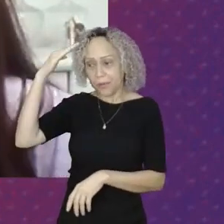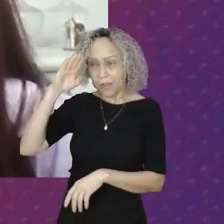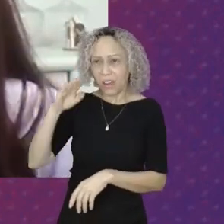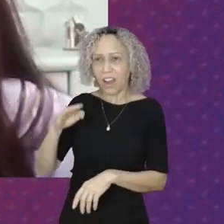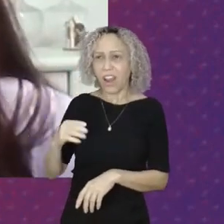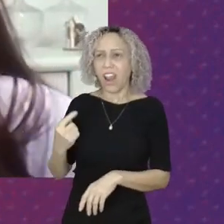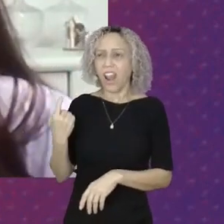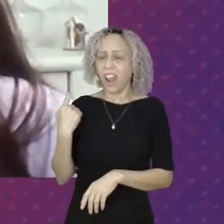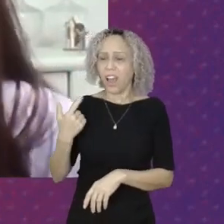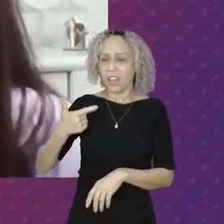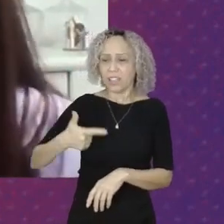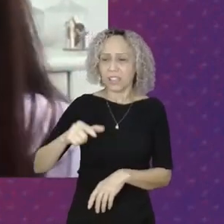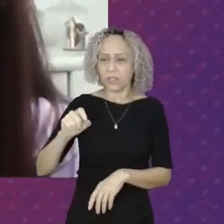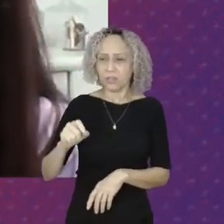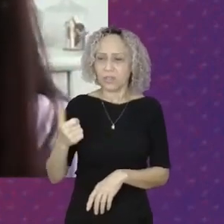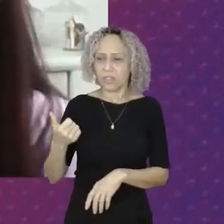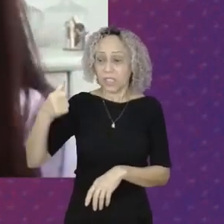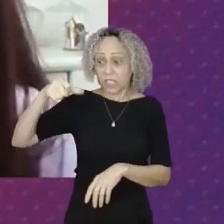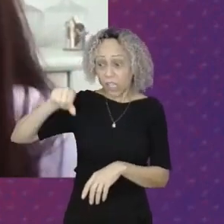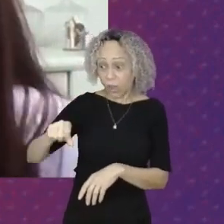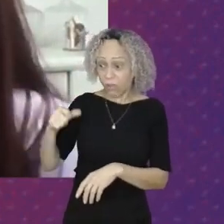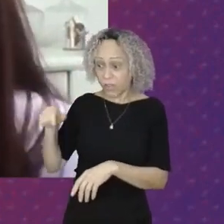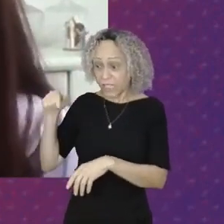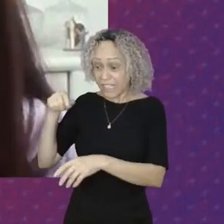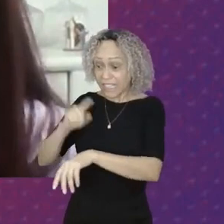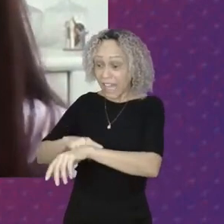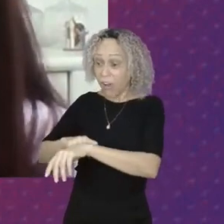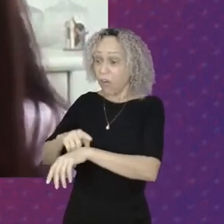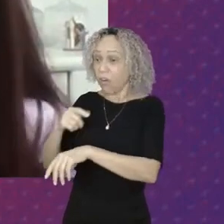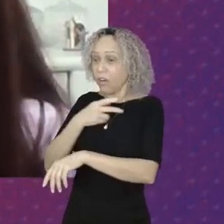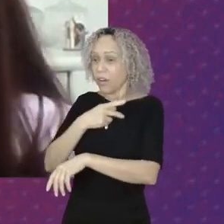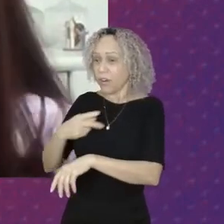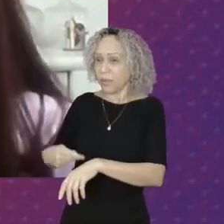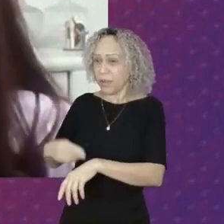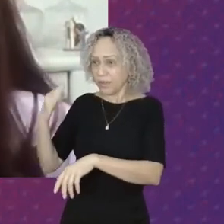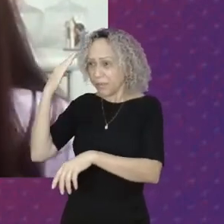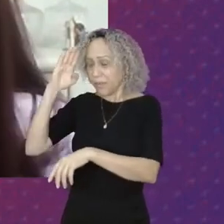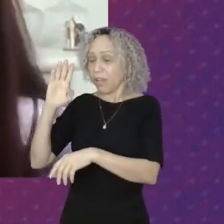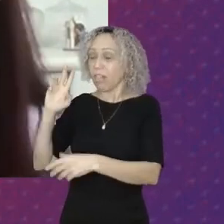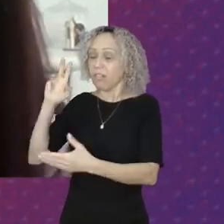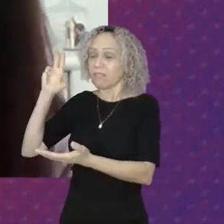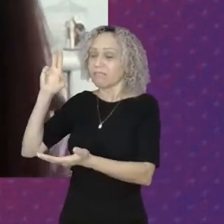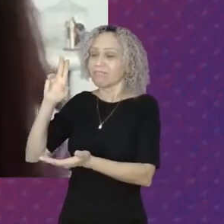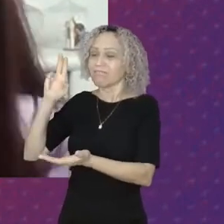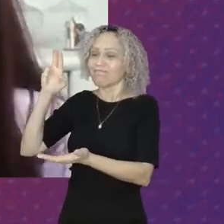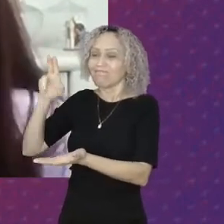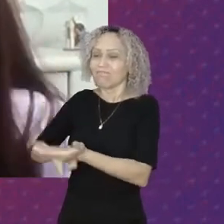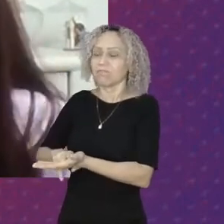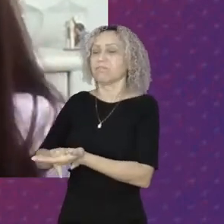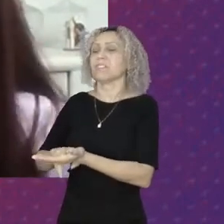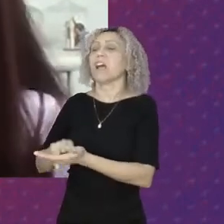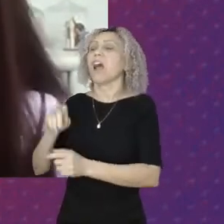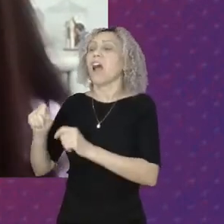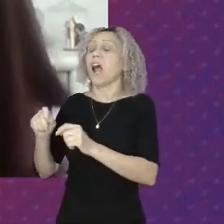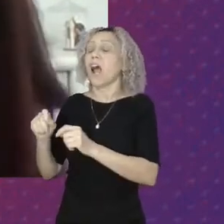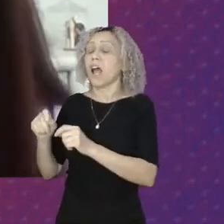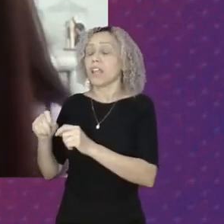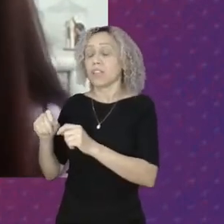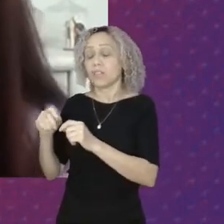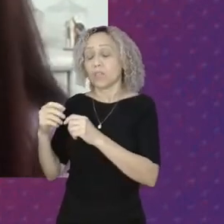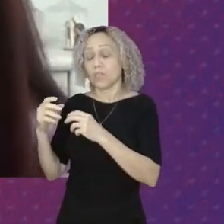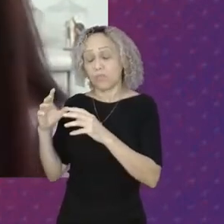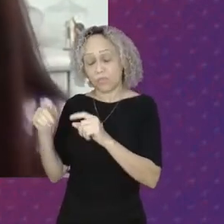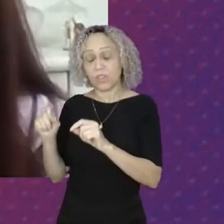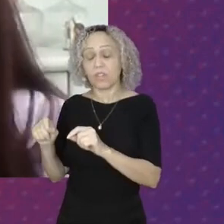2019 Ele declarou Nós temos É que Desconstruir Muita coisa Desfazer Muita coisa Para depois Nós começarmos A